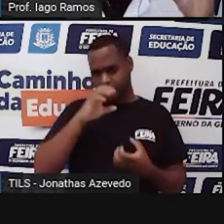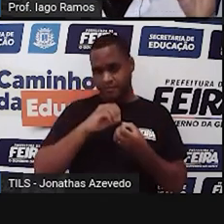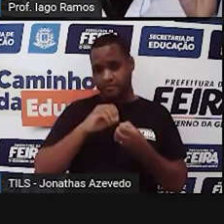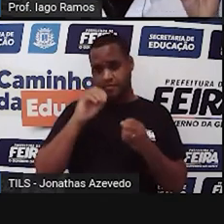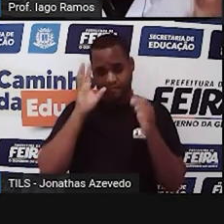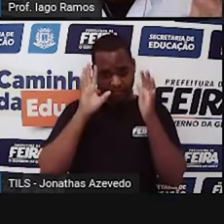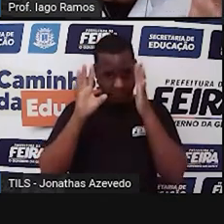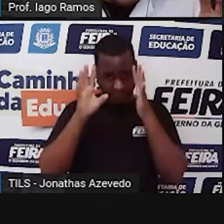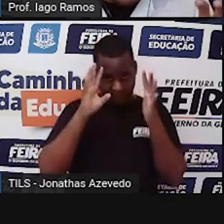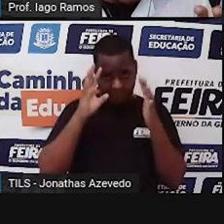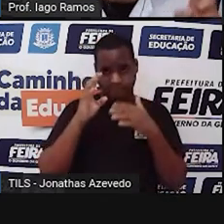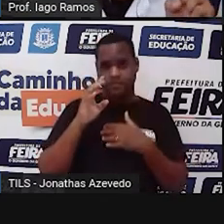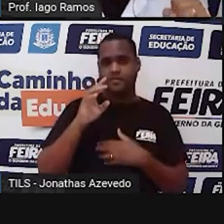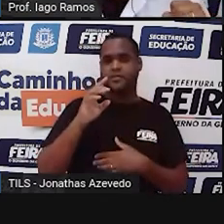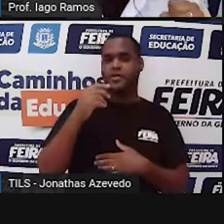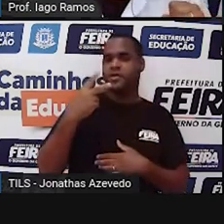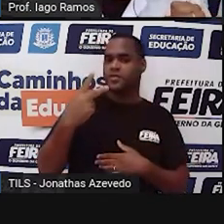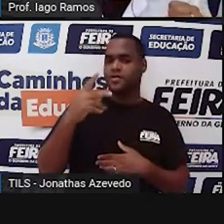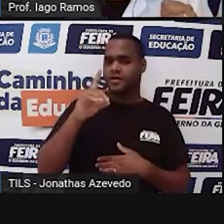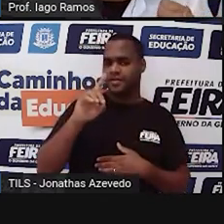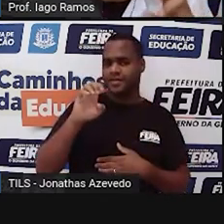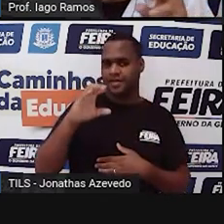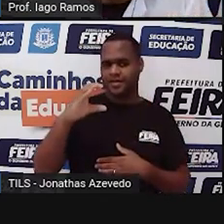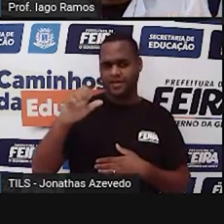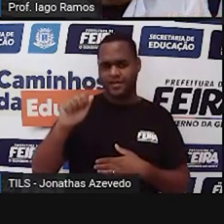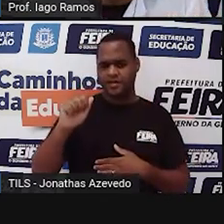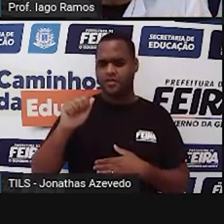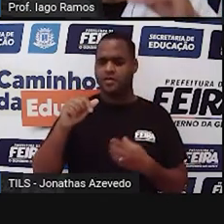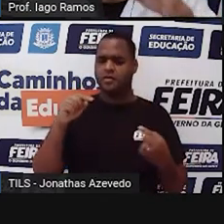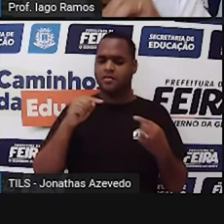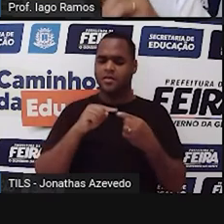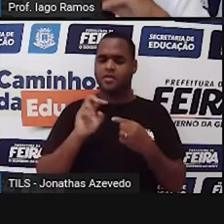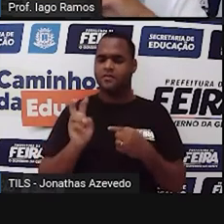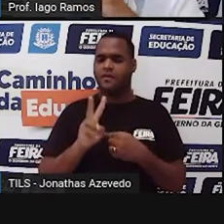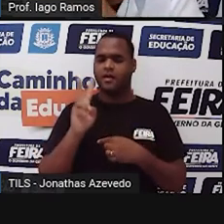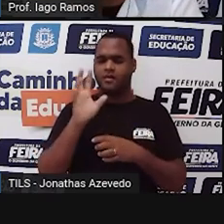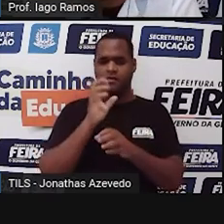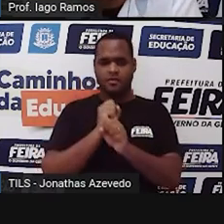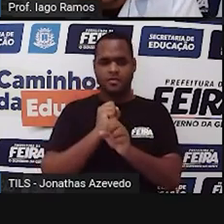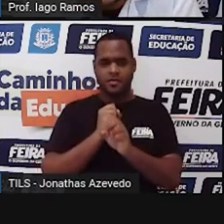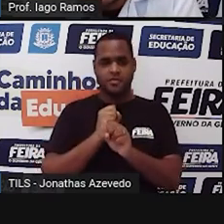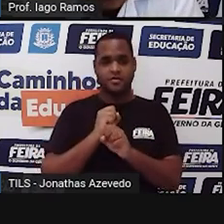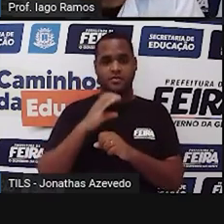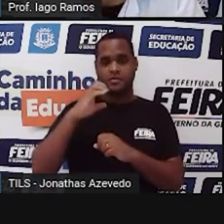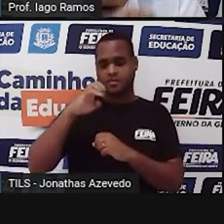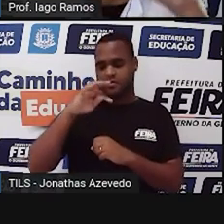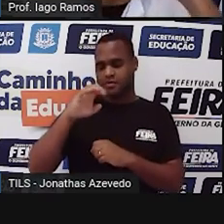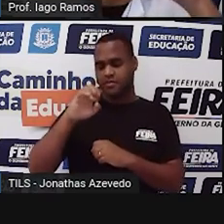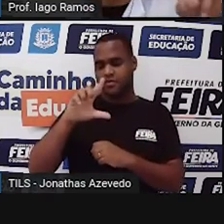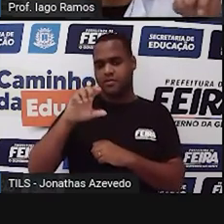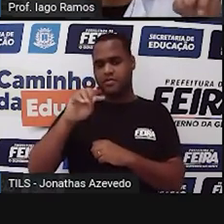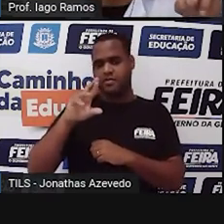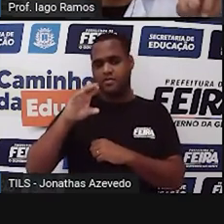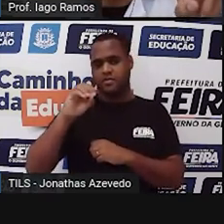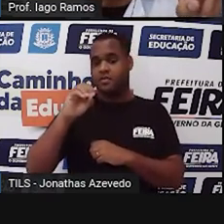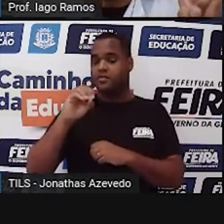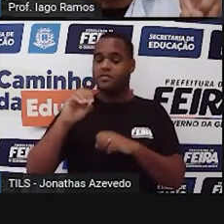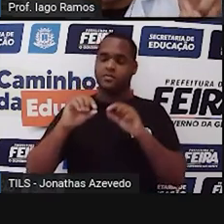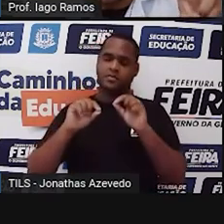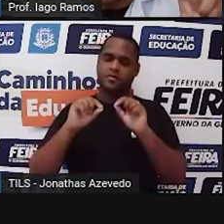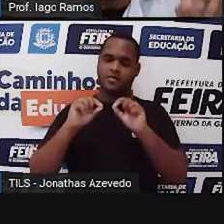dois decalitros vale quanto em centilitros, ó, dois